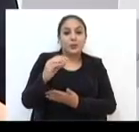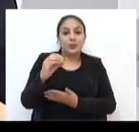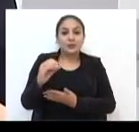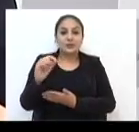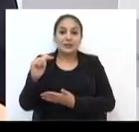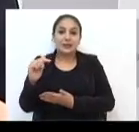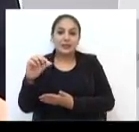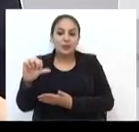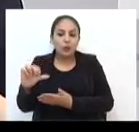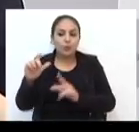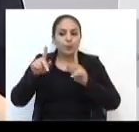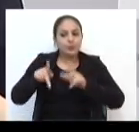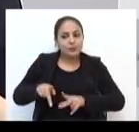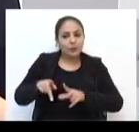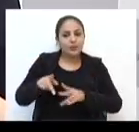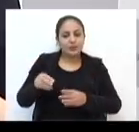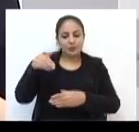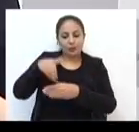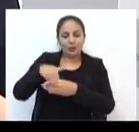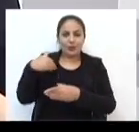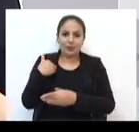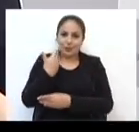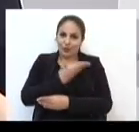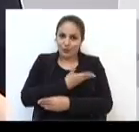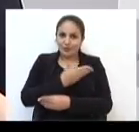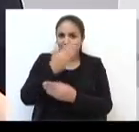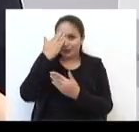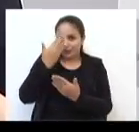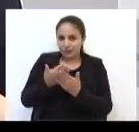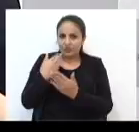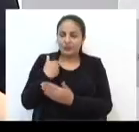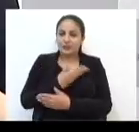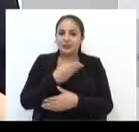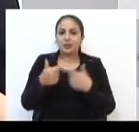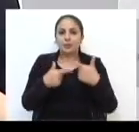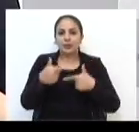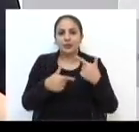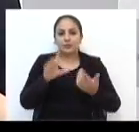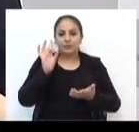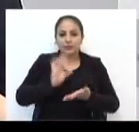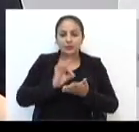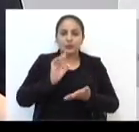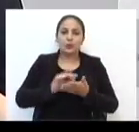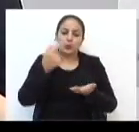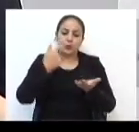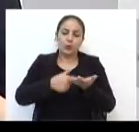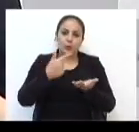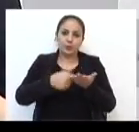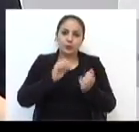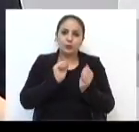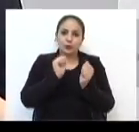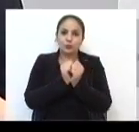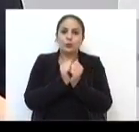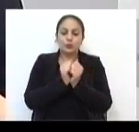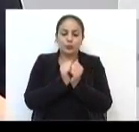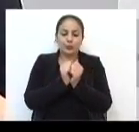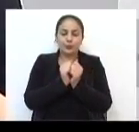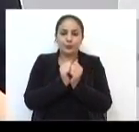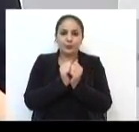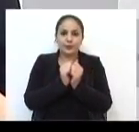que estiveram conosco, que continuam confiando em nós. E, de nossa parte, nós reafirmamos o nosso compromisso com